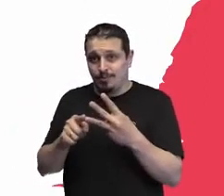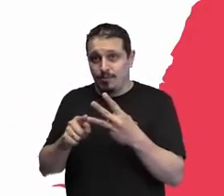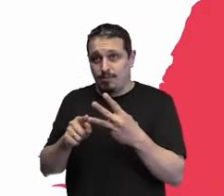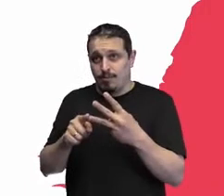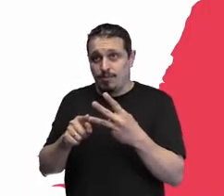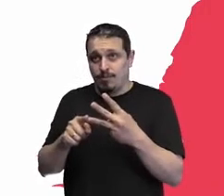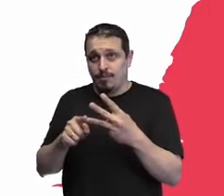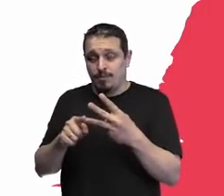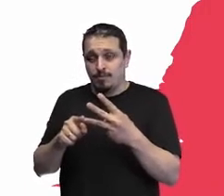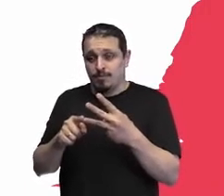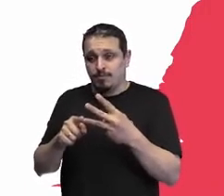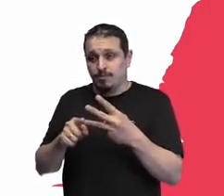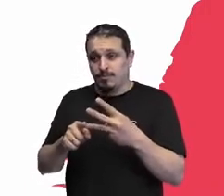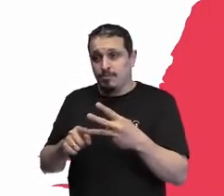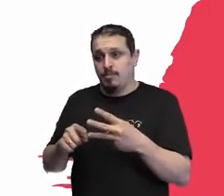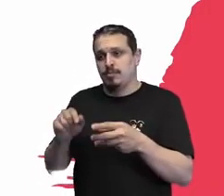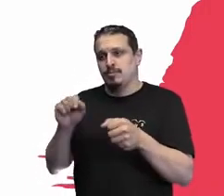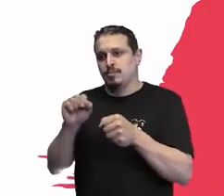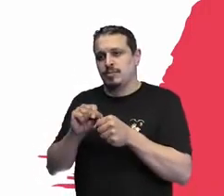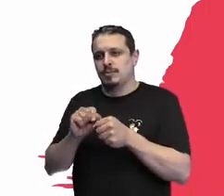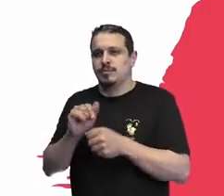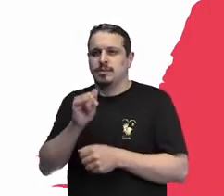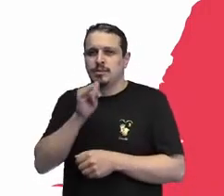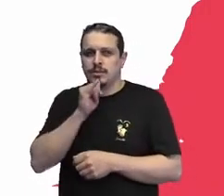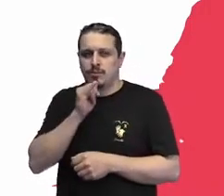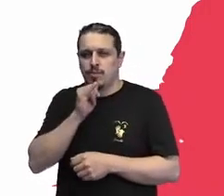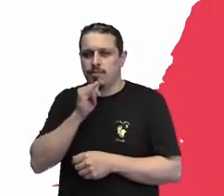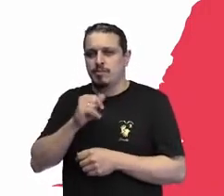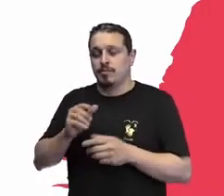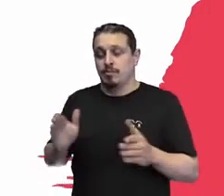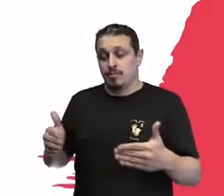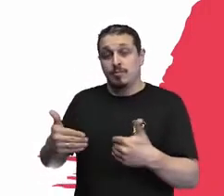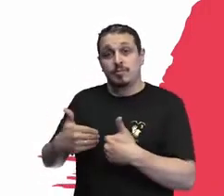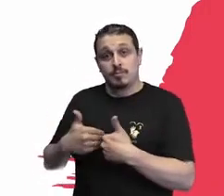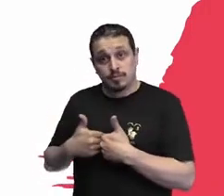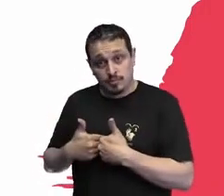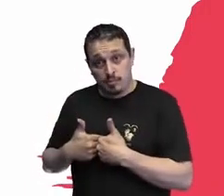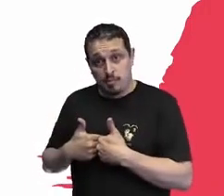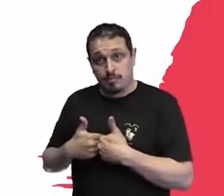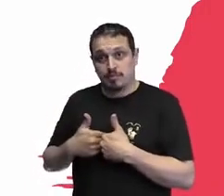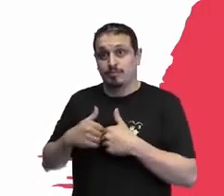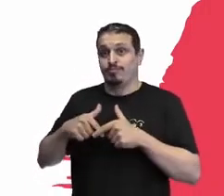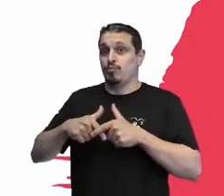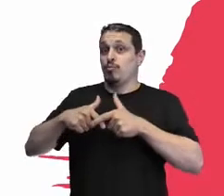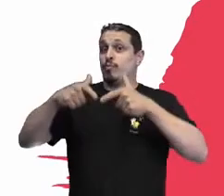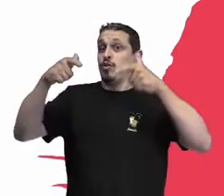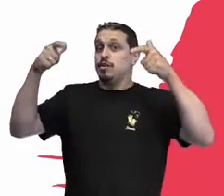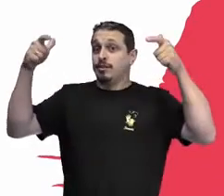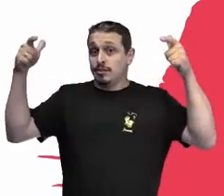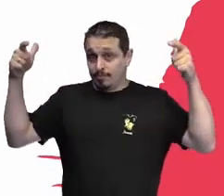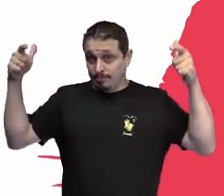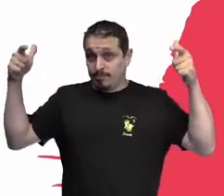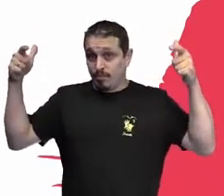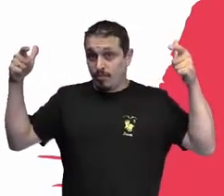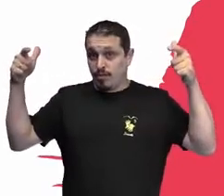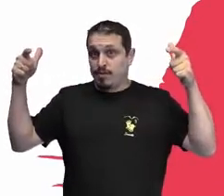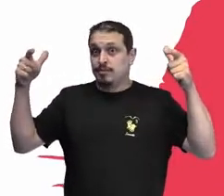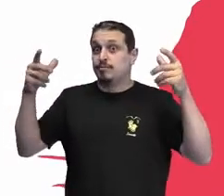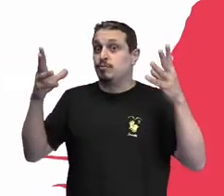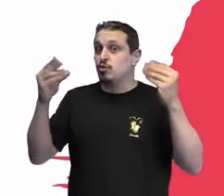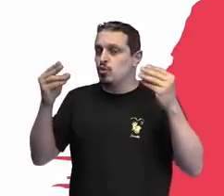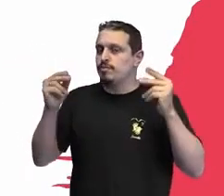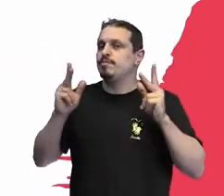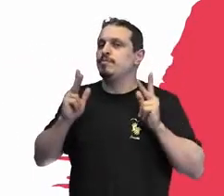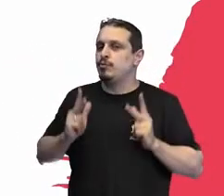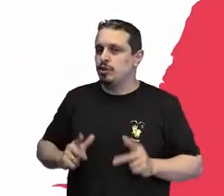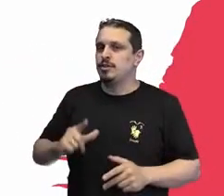dentro do que se chama o transtorno do espectro do autismo, que é um grande guarda-chuva, onde a gente coloca ali esses seres que têm um